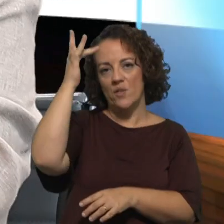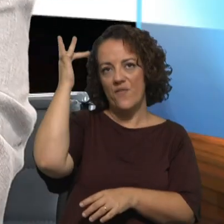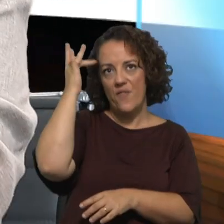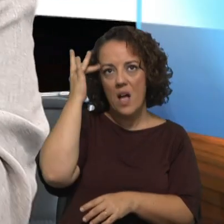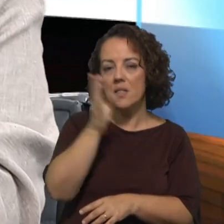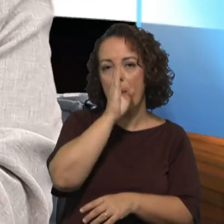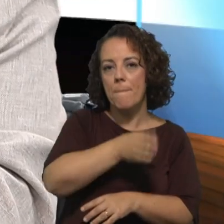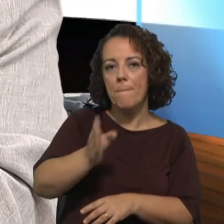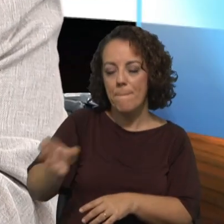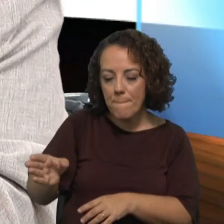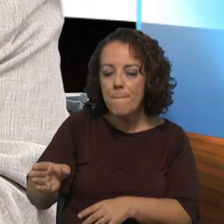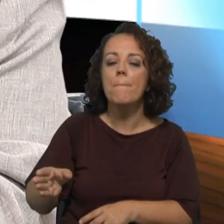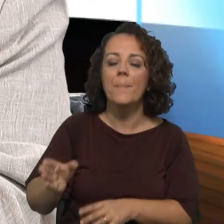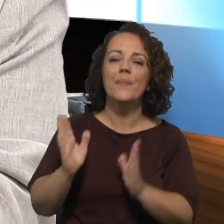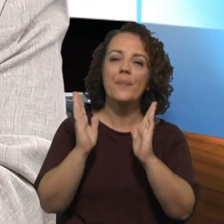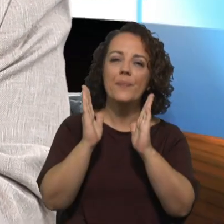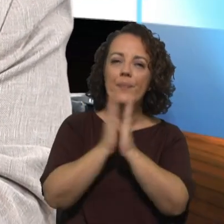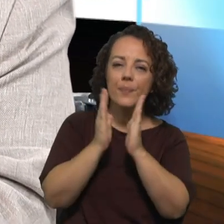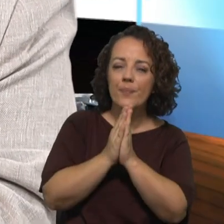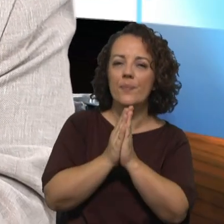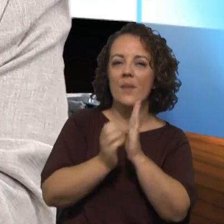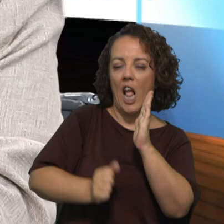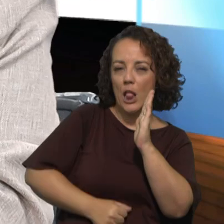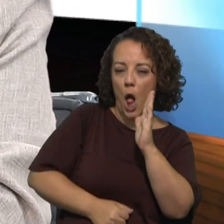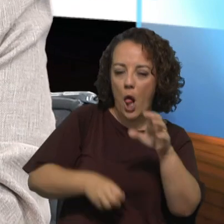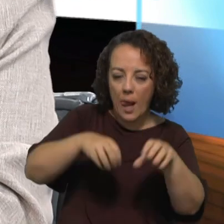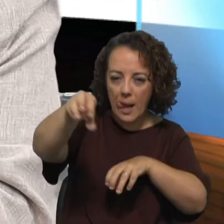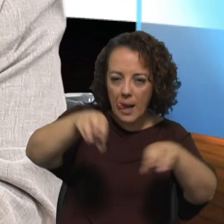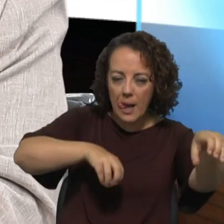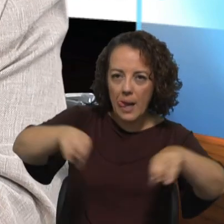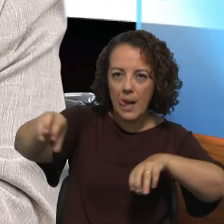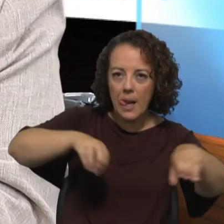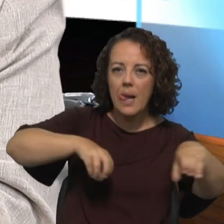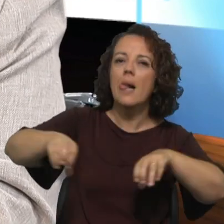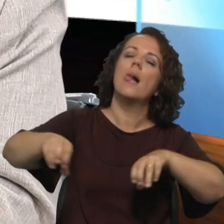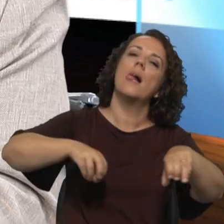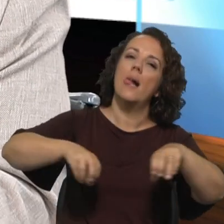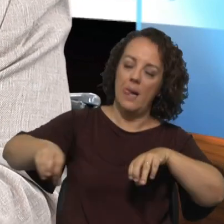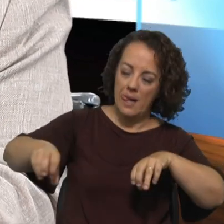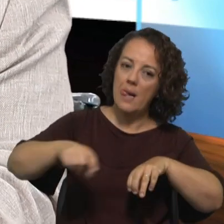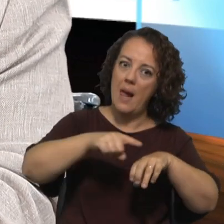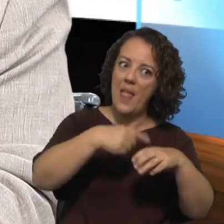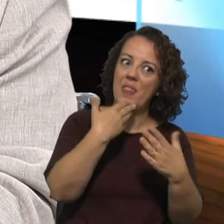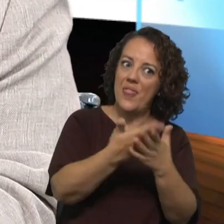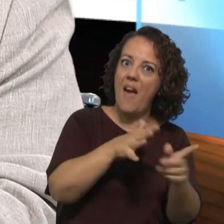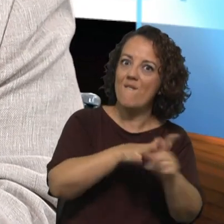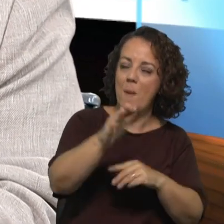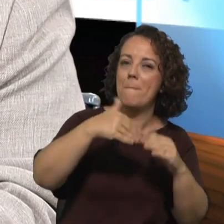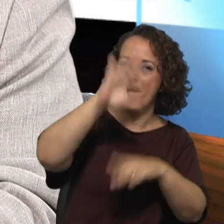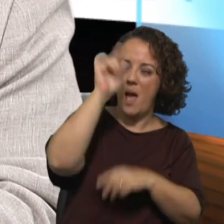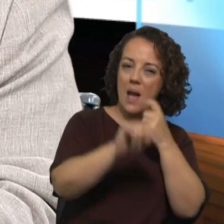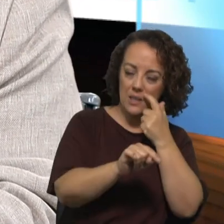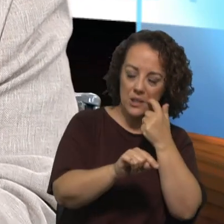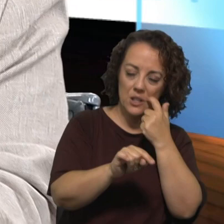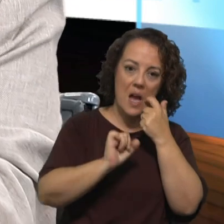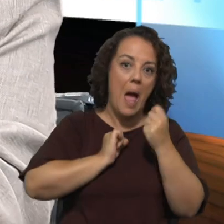dimensões periféricas do catolicismo do que propriamente em comunidades que estão habituadas a uma pastoral de manutenção e portanto do meu ponto de vista elas vão